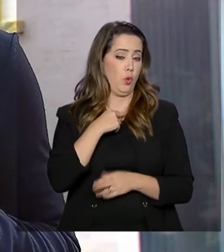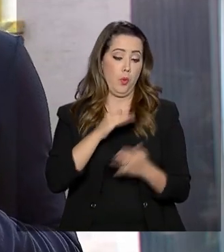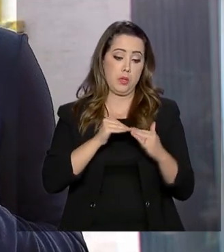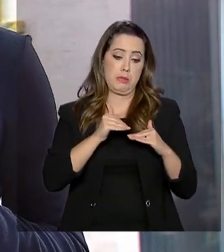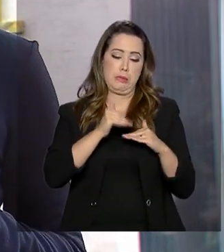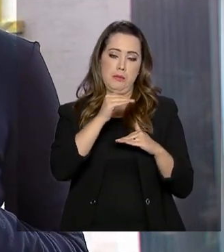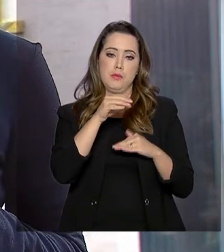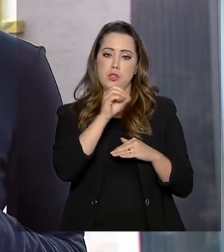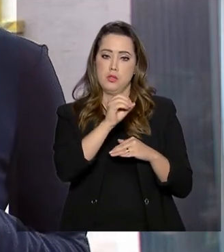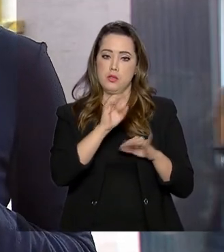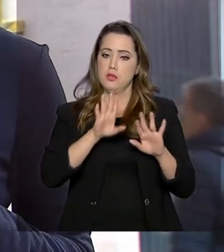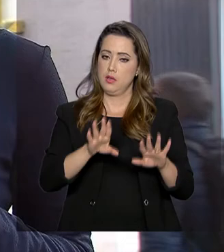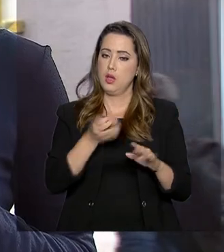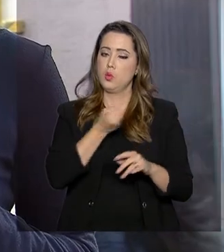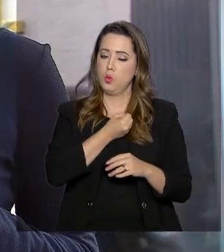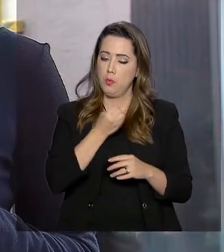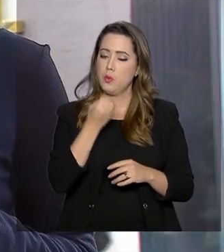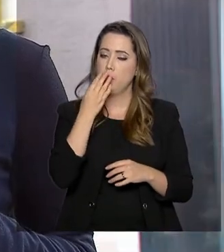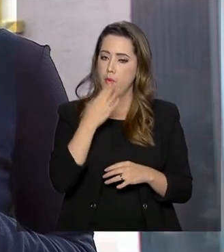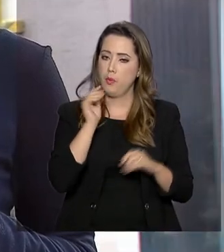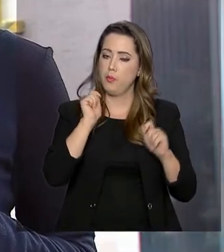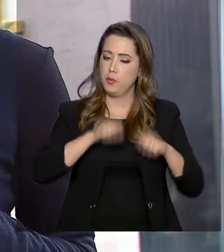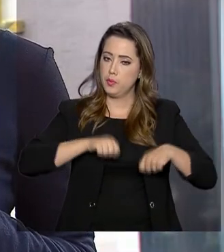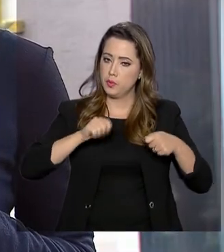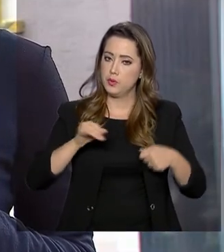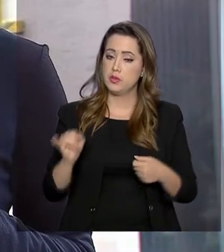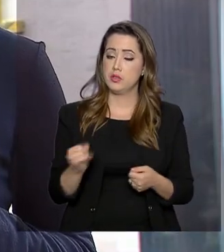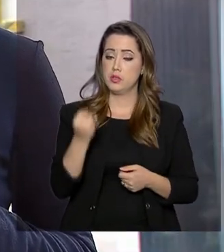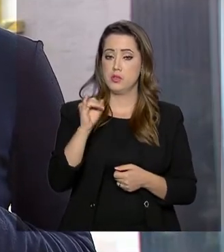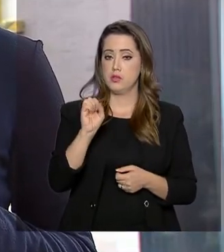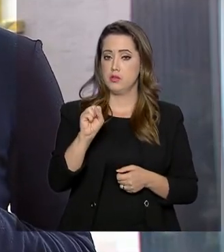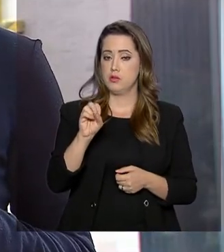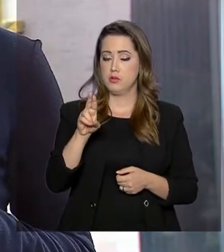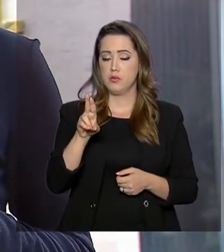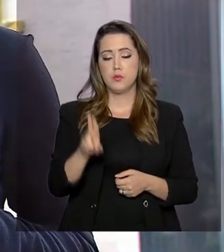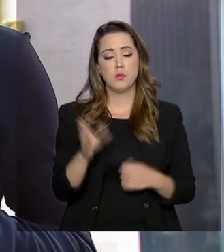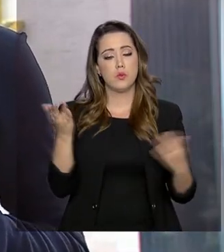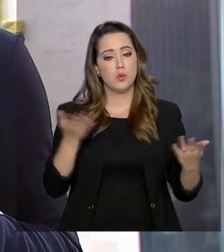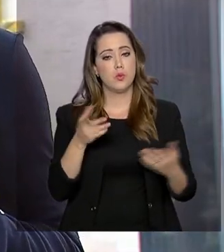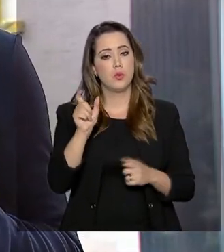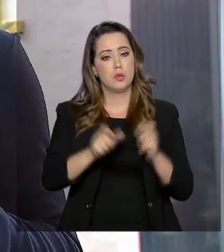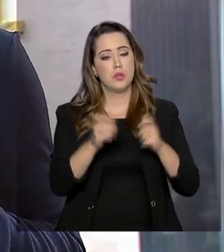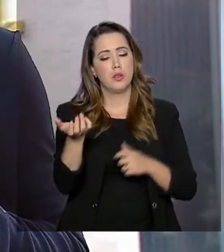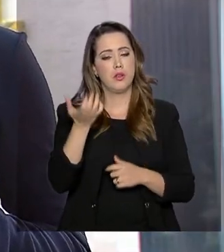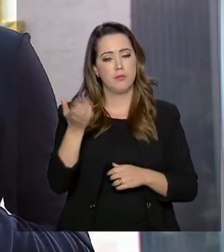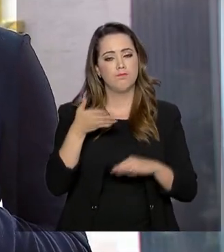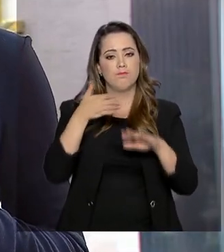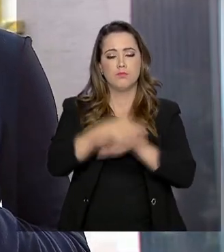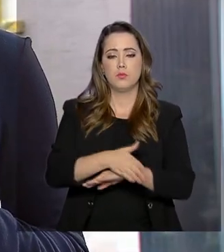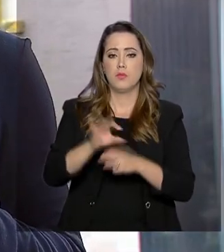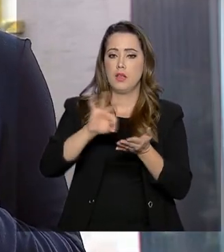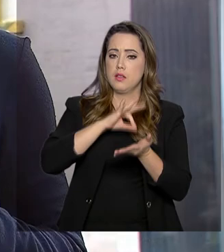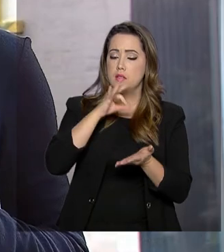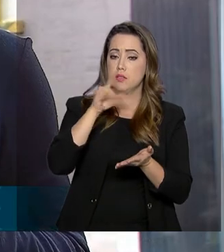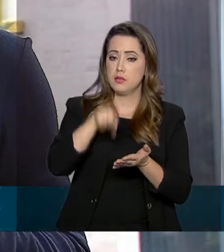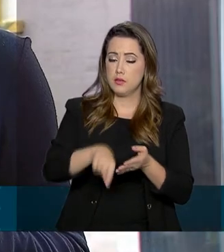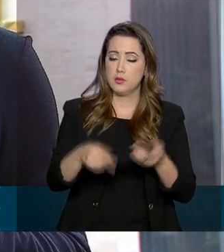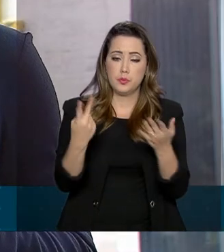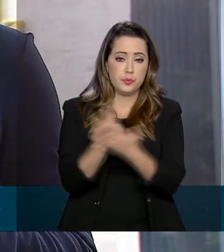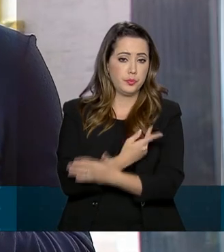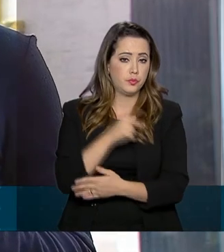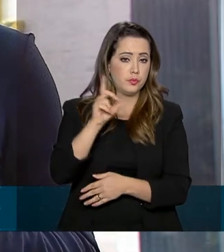classificado no Enem tem boas chances no SISU. Quem tiver interesse em participar, as inscrições são